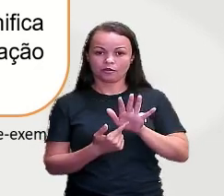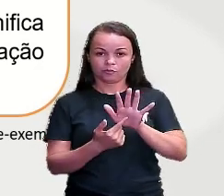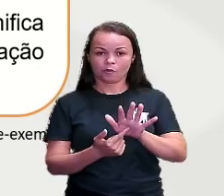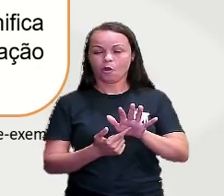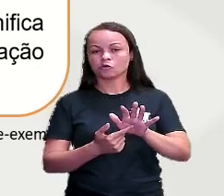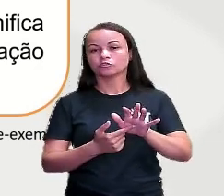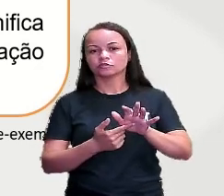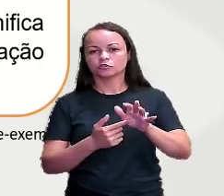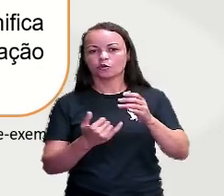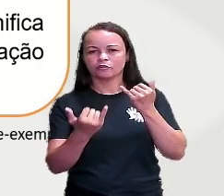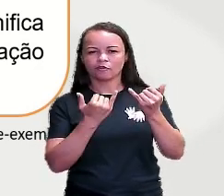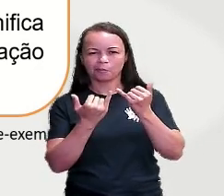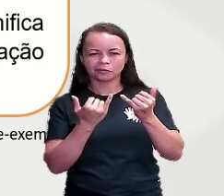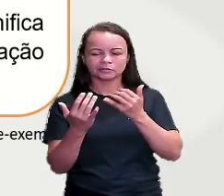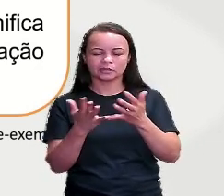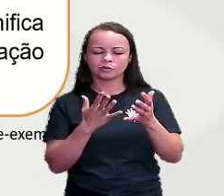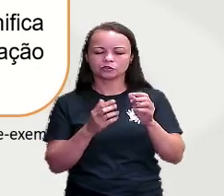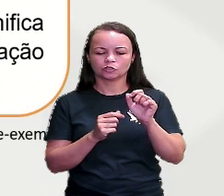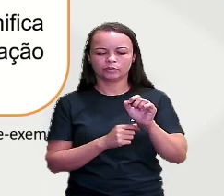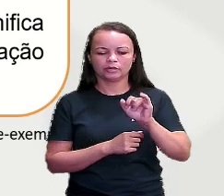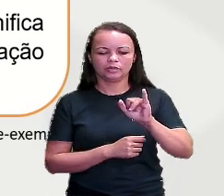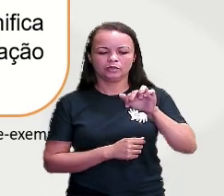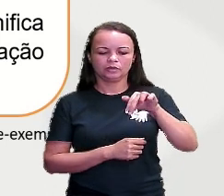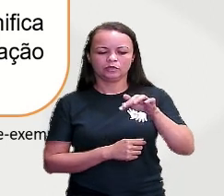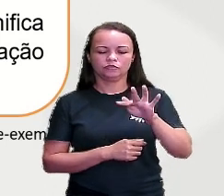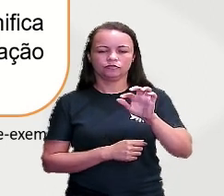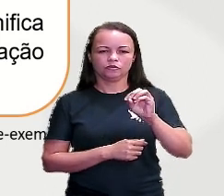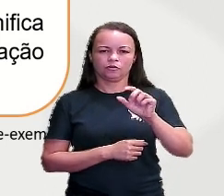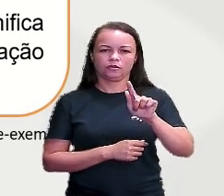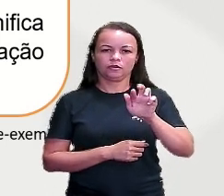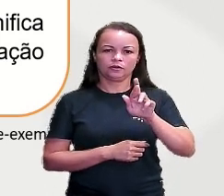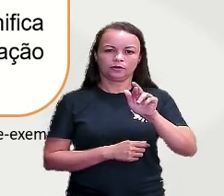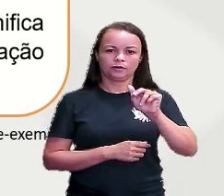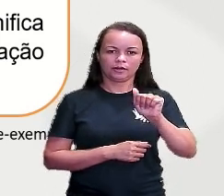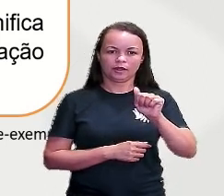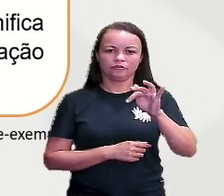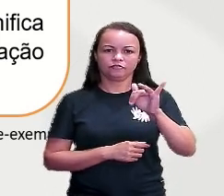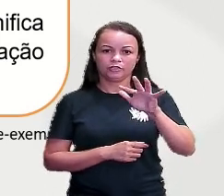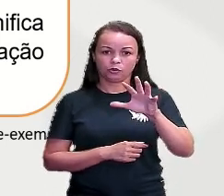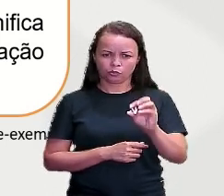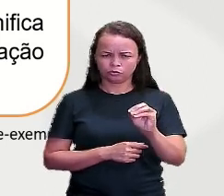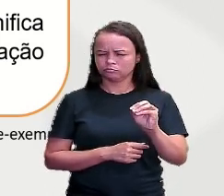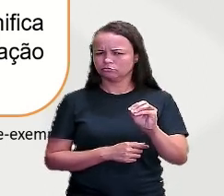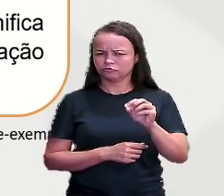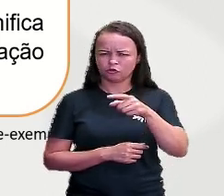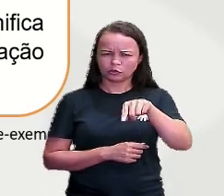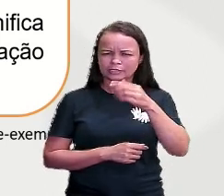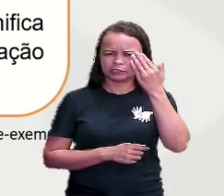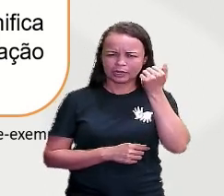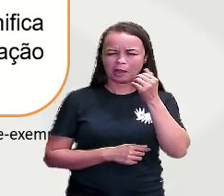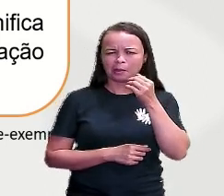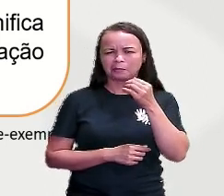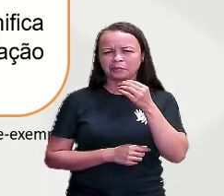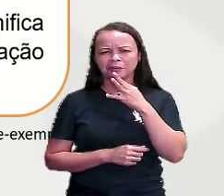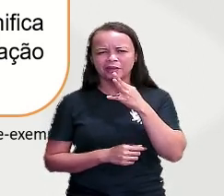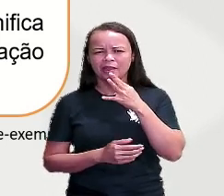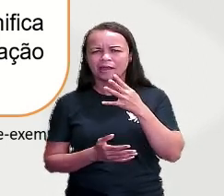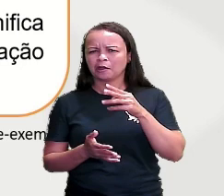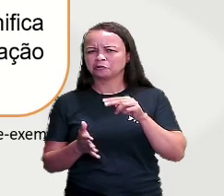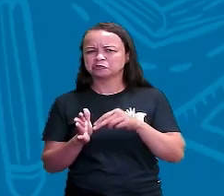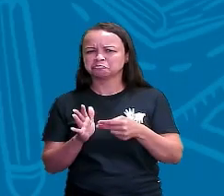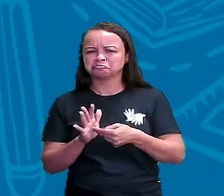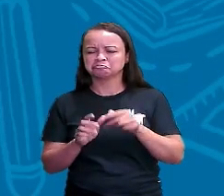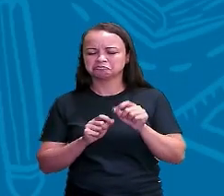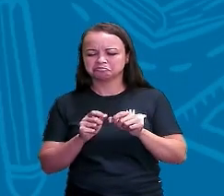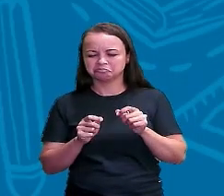gênero textual chamado infográfico. E aí, você sabe o que é esse tipo de texto? que é um infográfico?